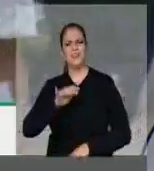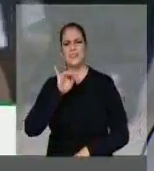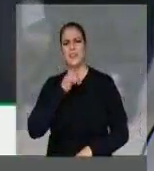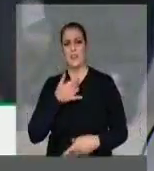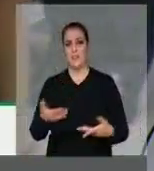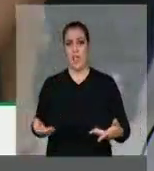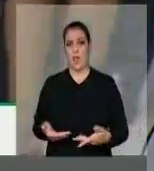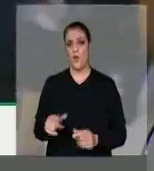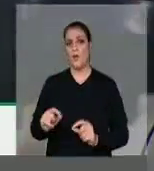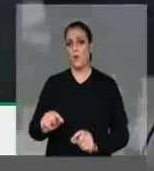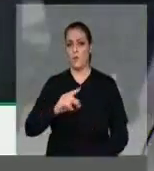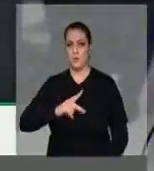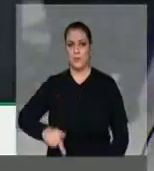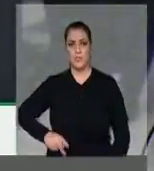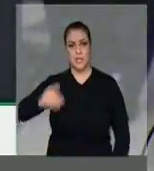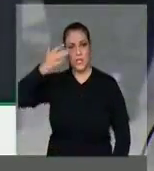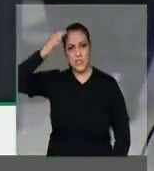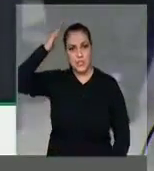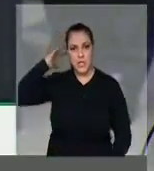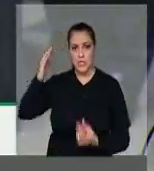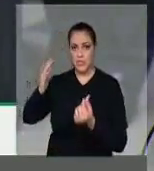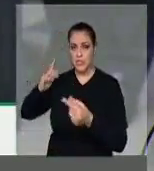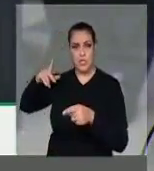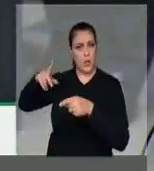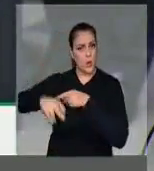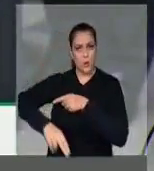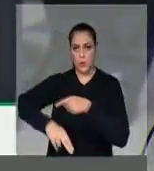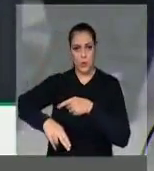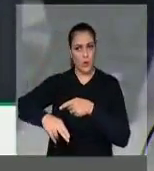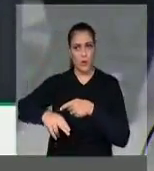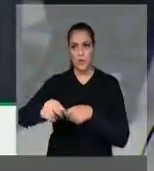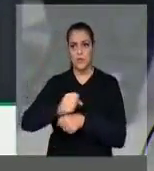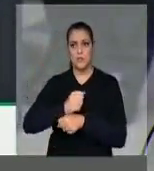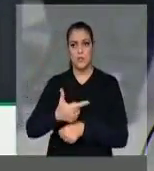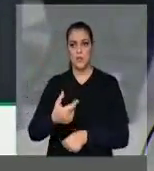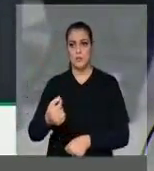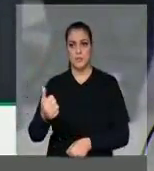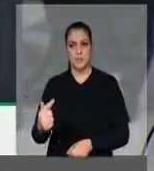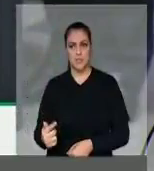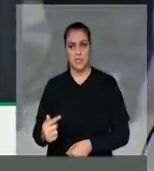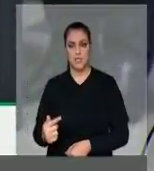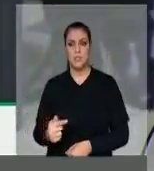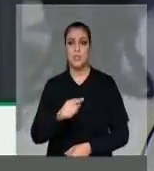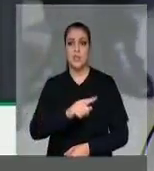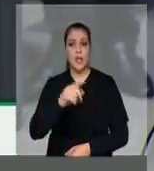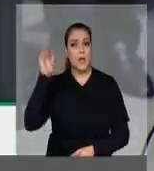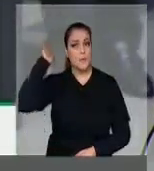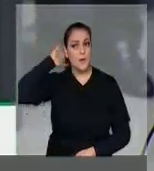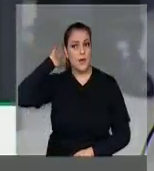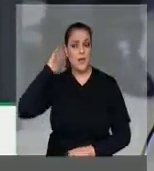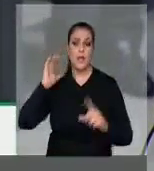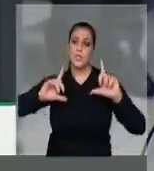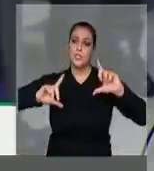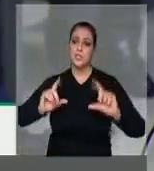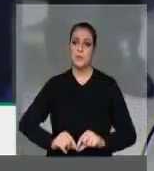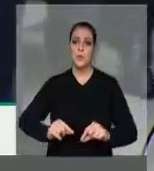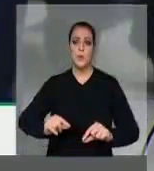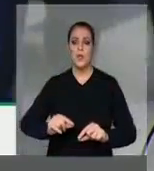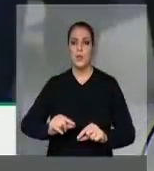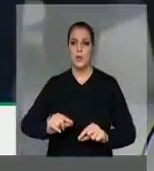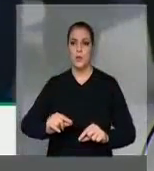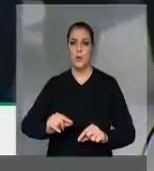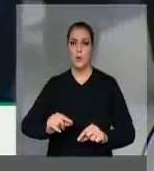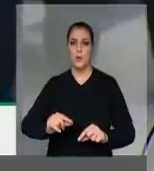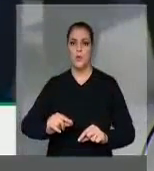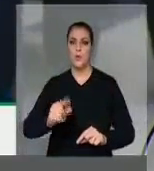drasticamente os recursos em 2017. Só no Pará desceu de 800 mil, menos de um milhão, para 240